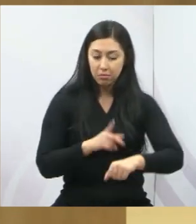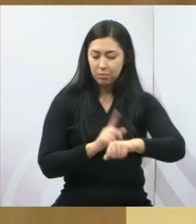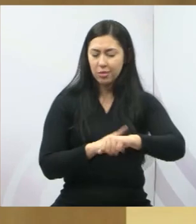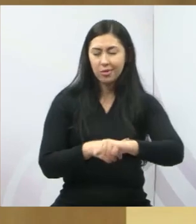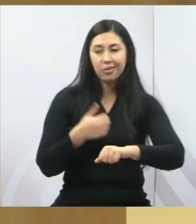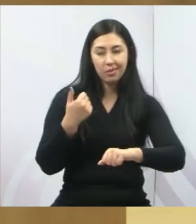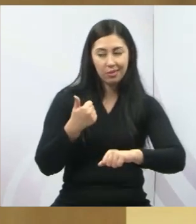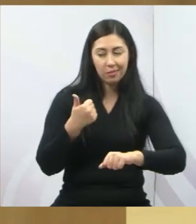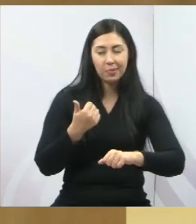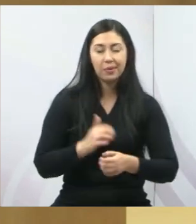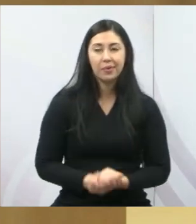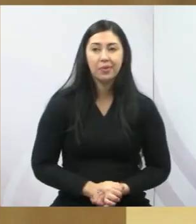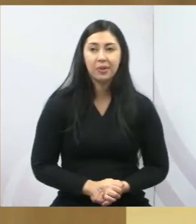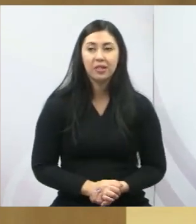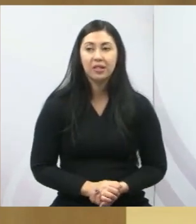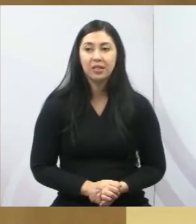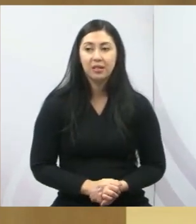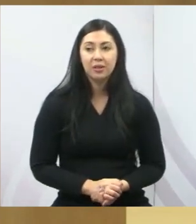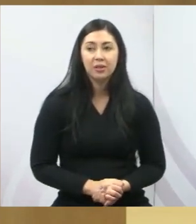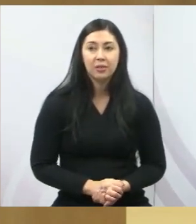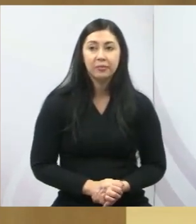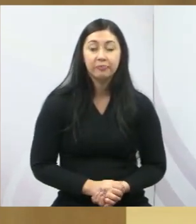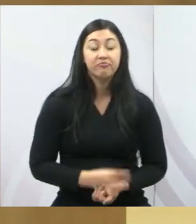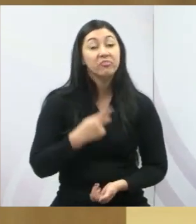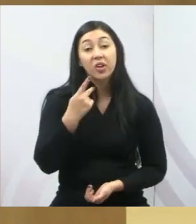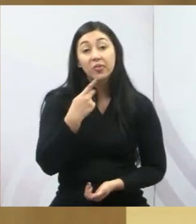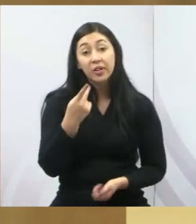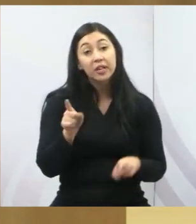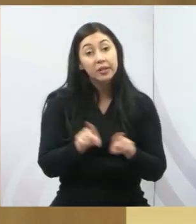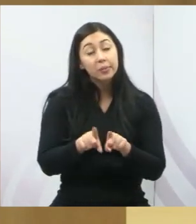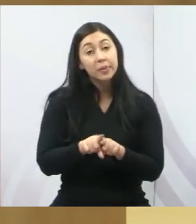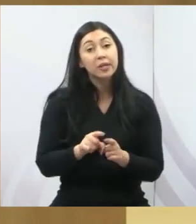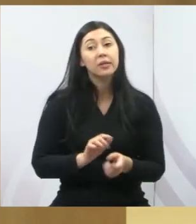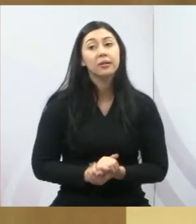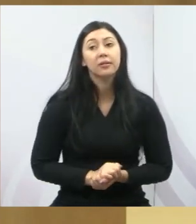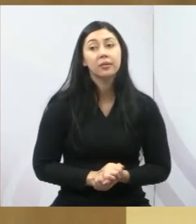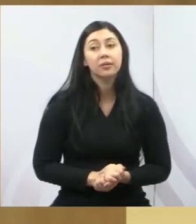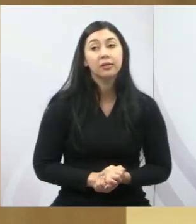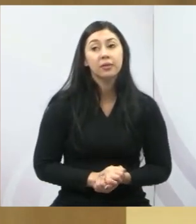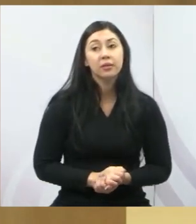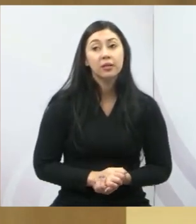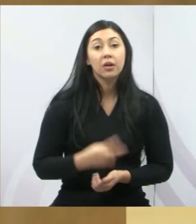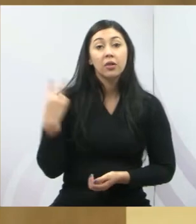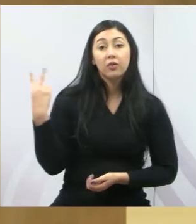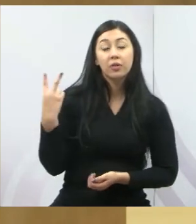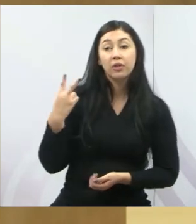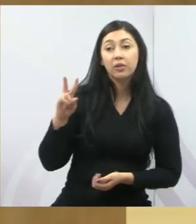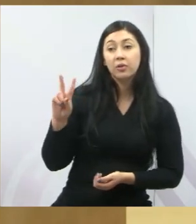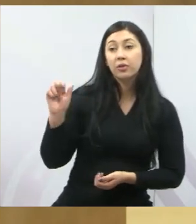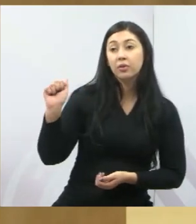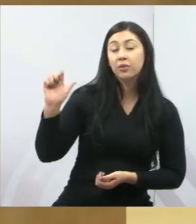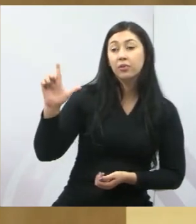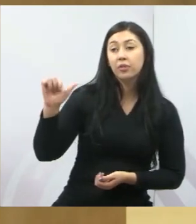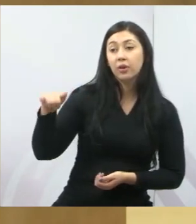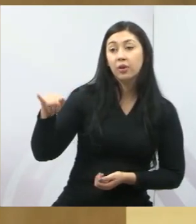relógio funciona. E dizer, finalmente, o vereador Valmir está marcando, hein, Valmir?